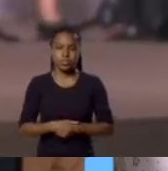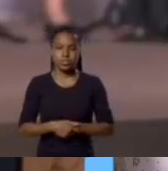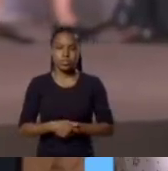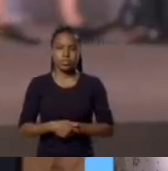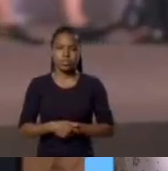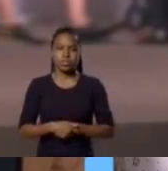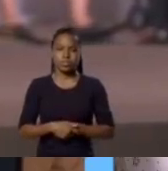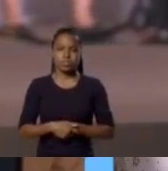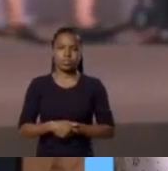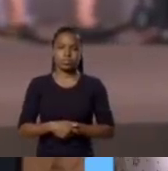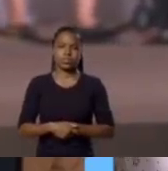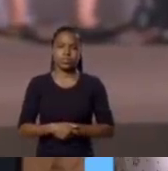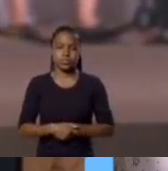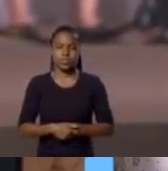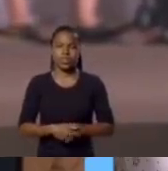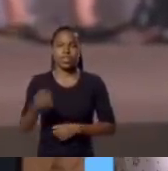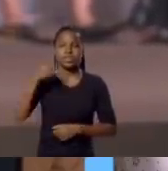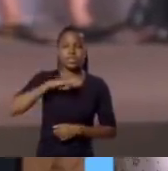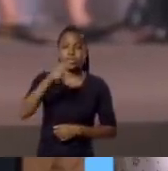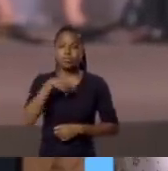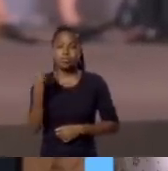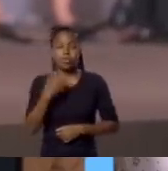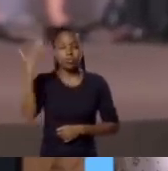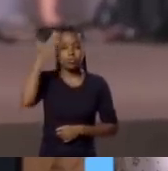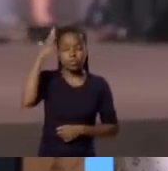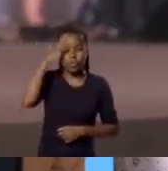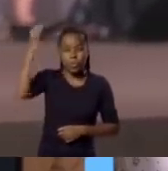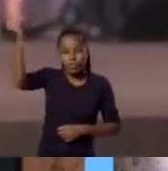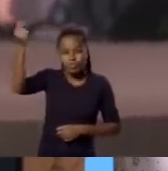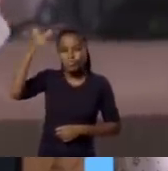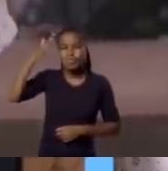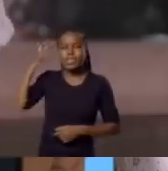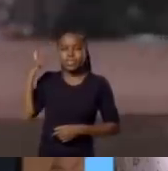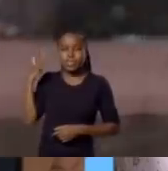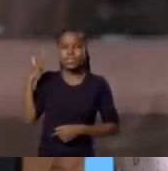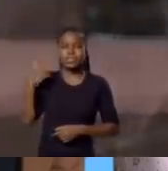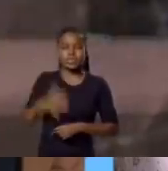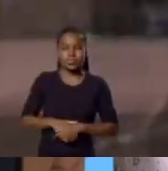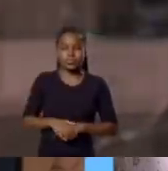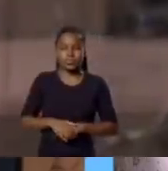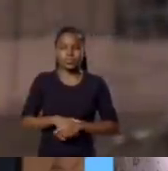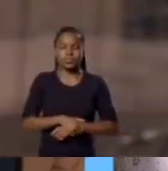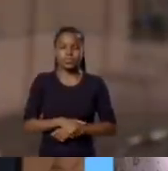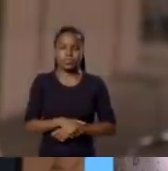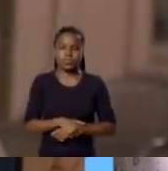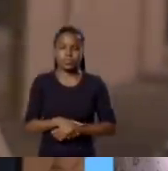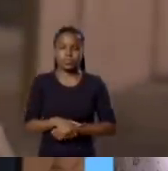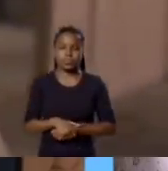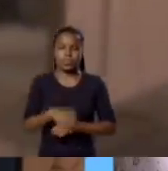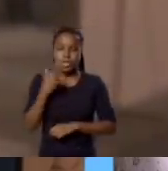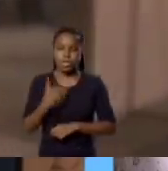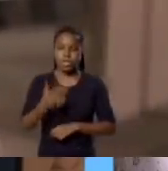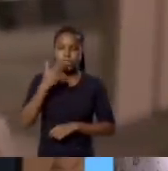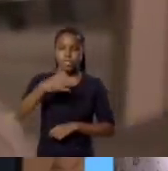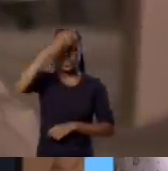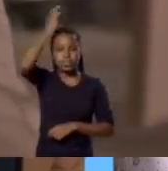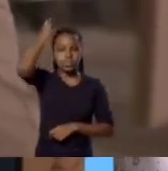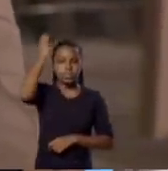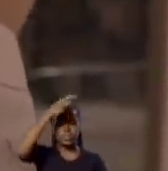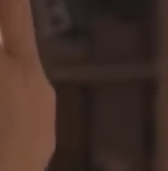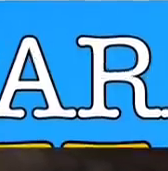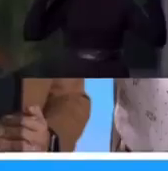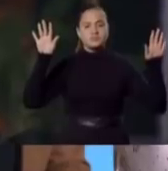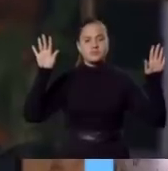ah se nós soubesse a graça, ah se reclama tudo e